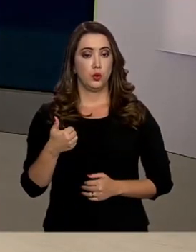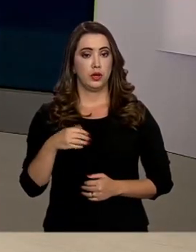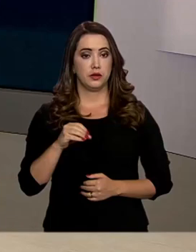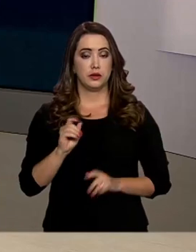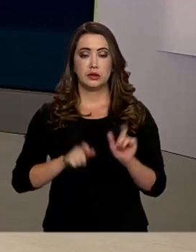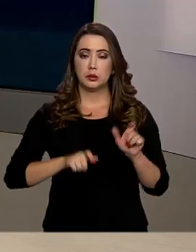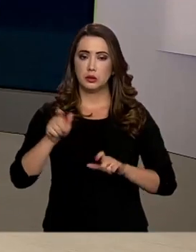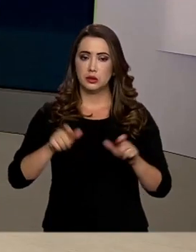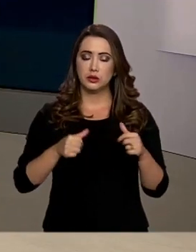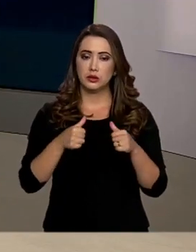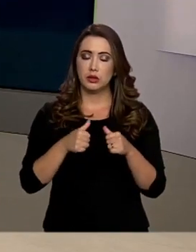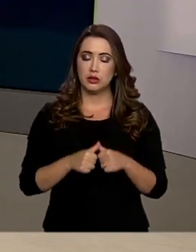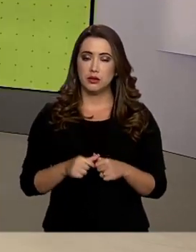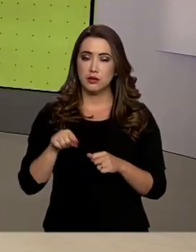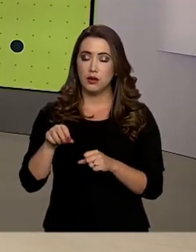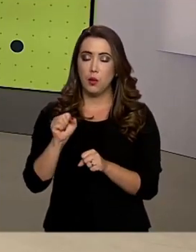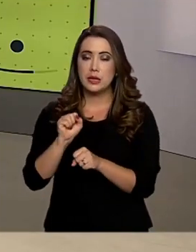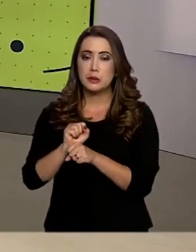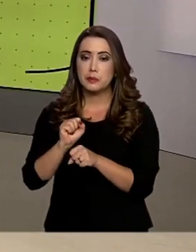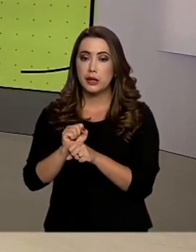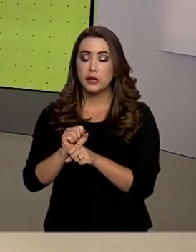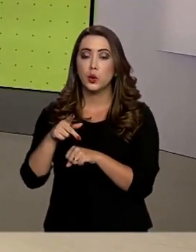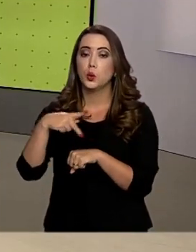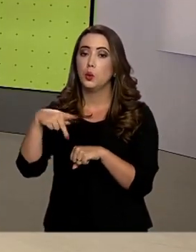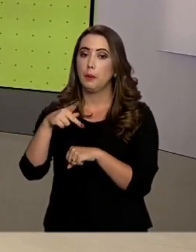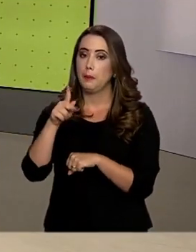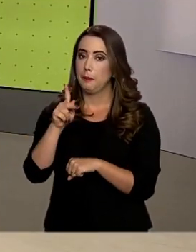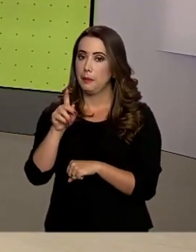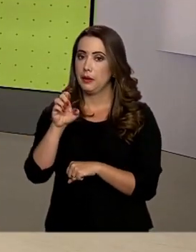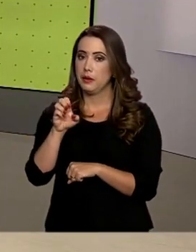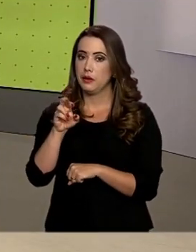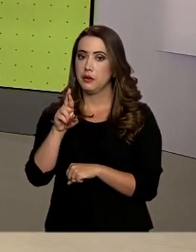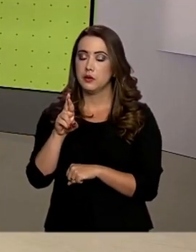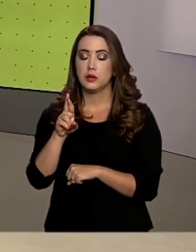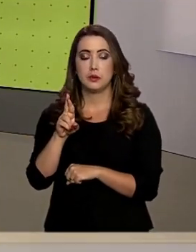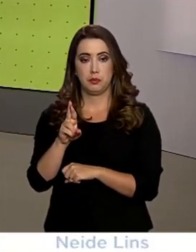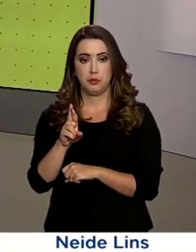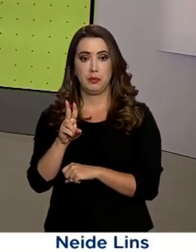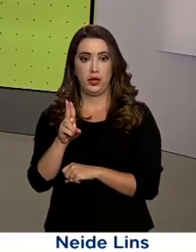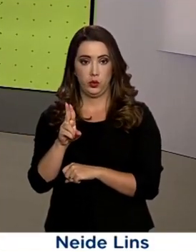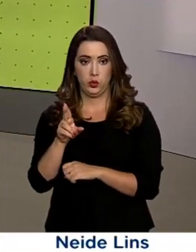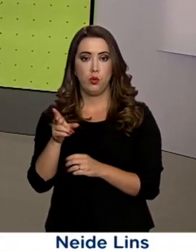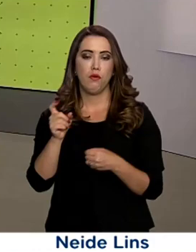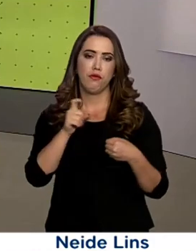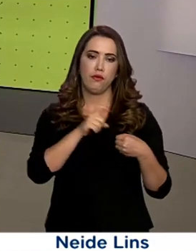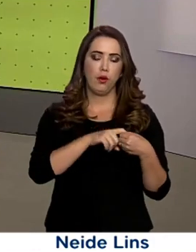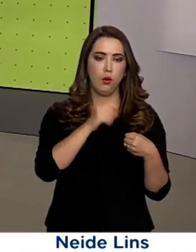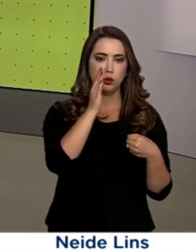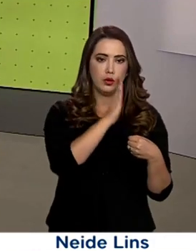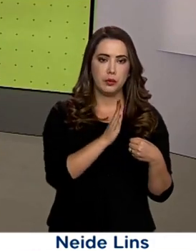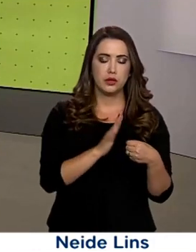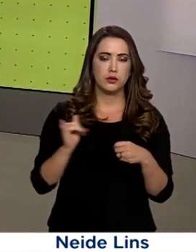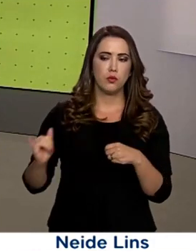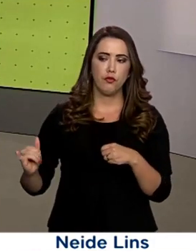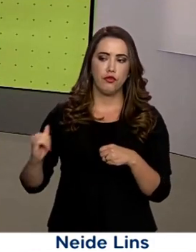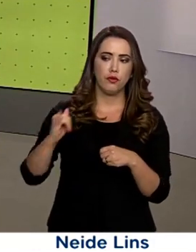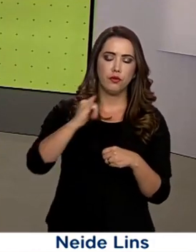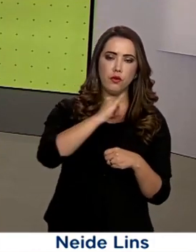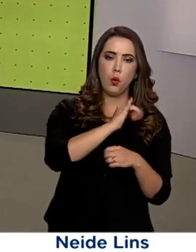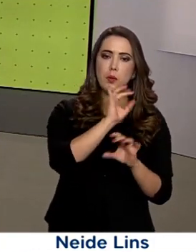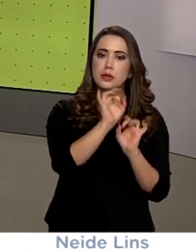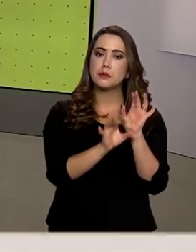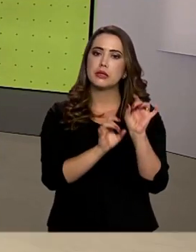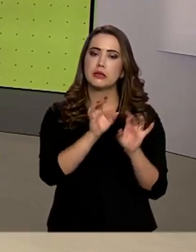410 brasileiros que estão retidos no Peru por causa do coronavírus voltarão ao país em voo especial amanhã. A